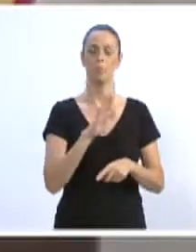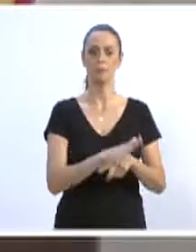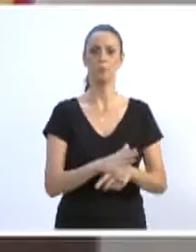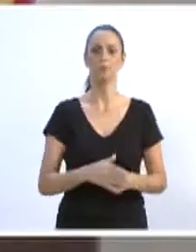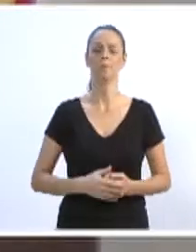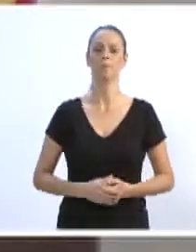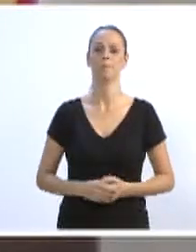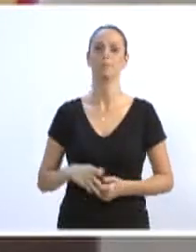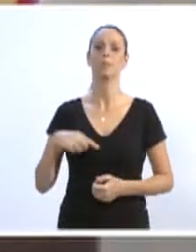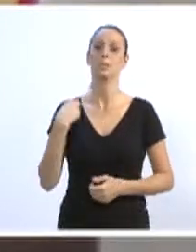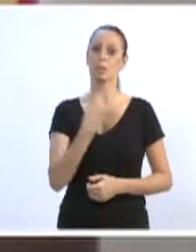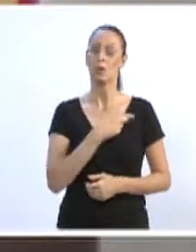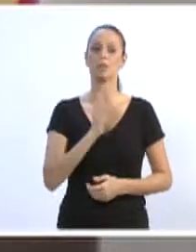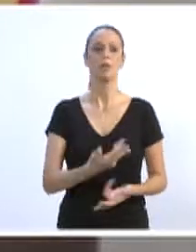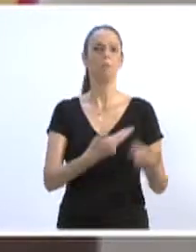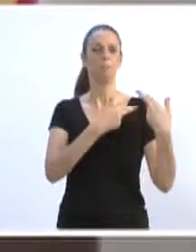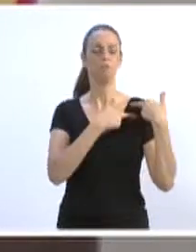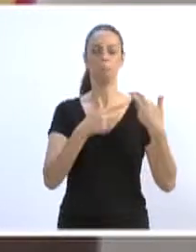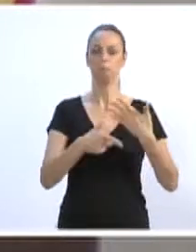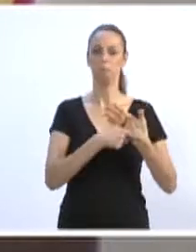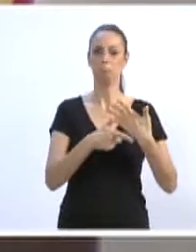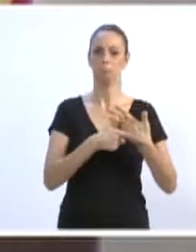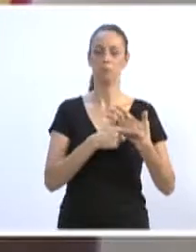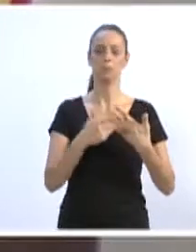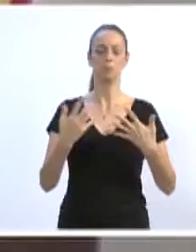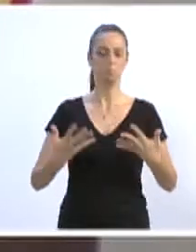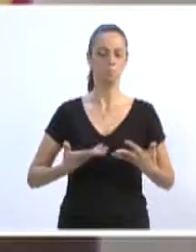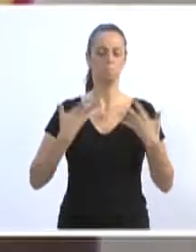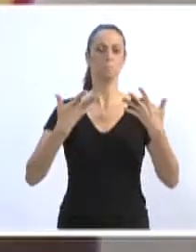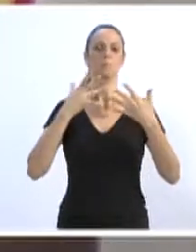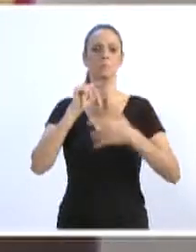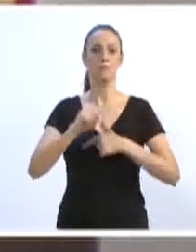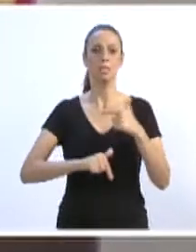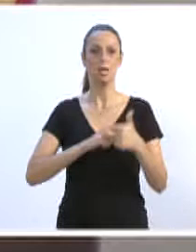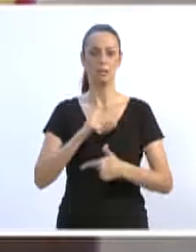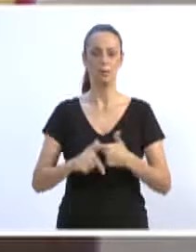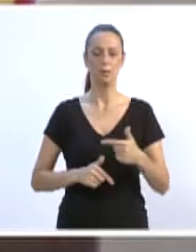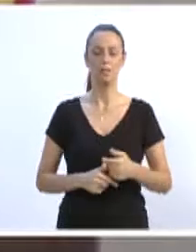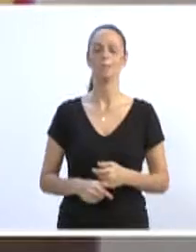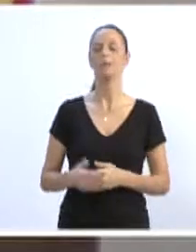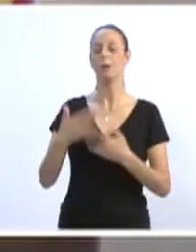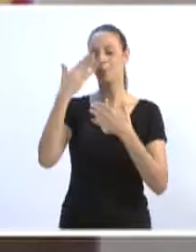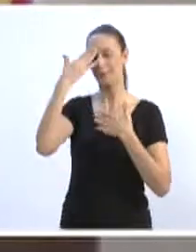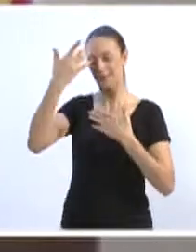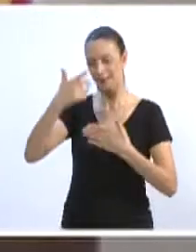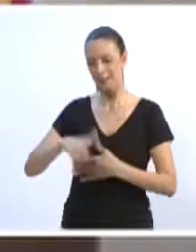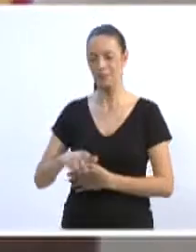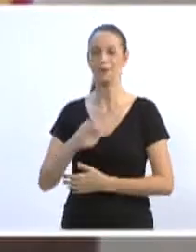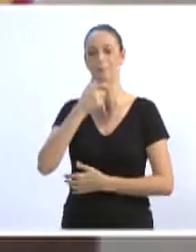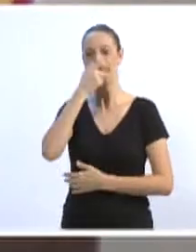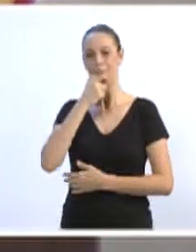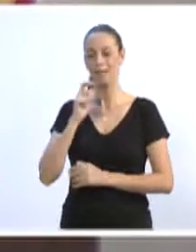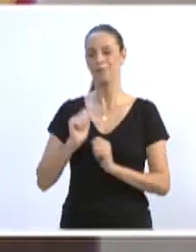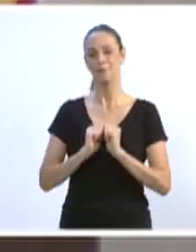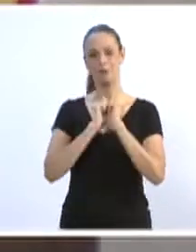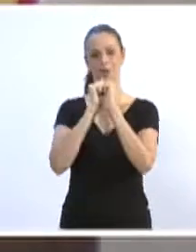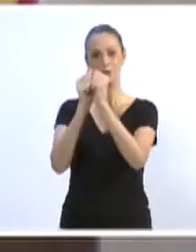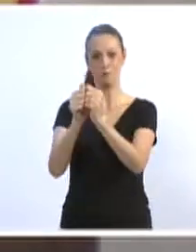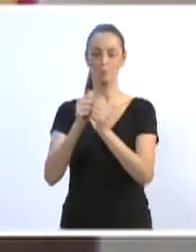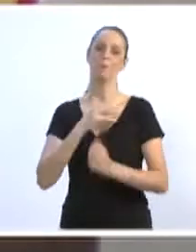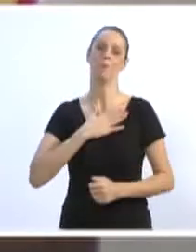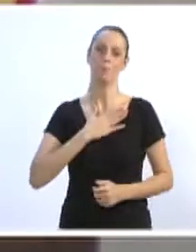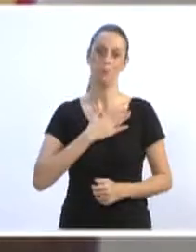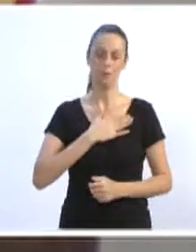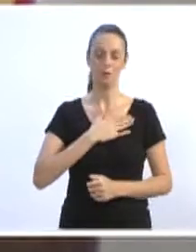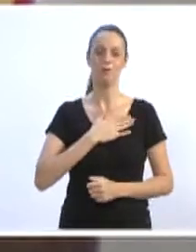é isso que me move, vereador Becker, o qual quero mais uma vez reconhecer o seu empenho, estar na sua agenda,